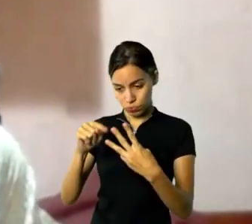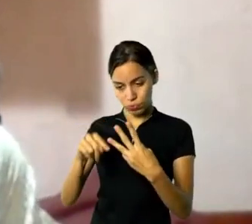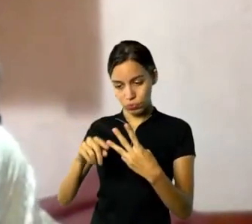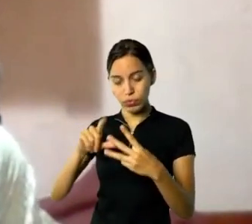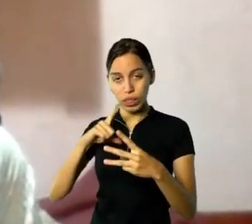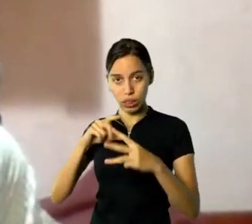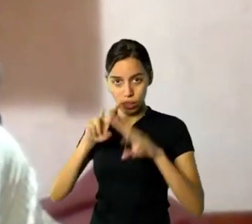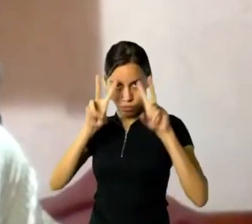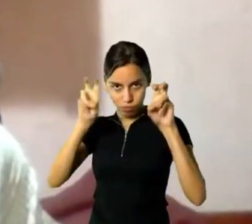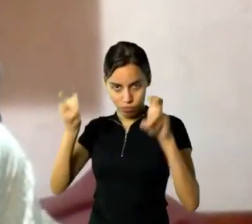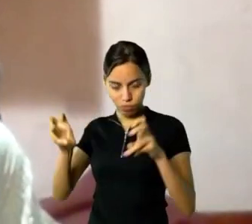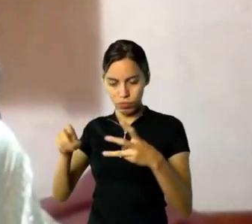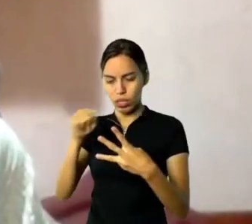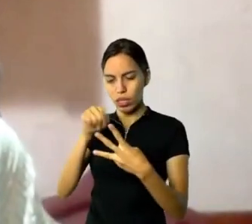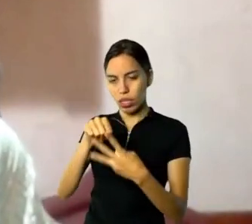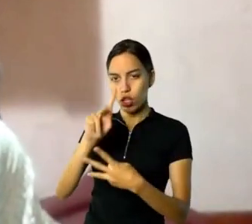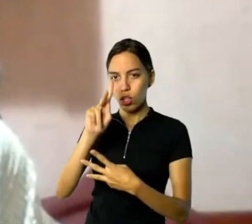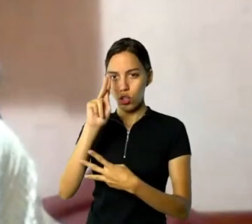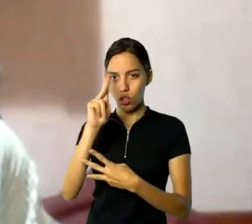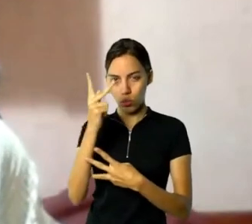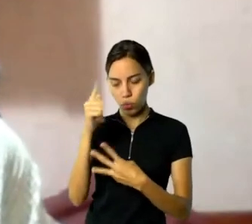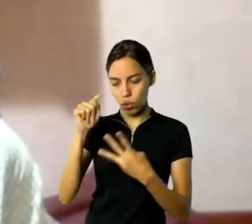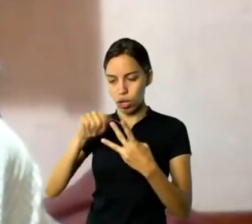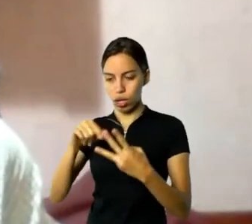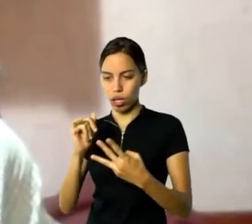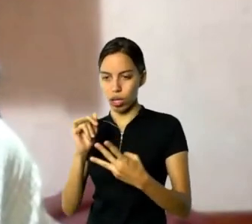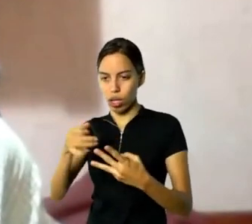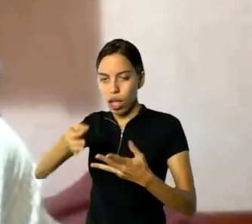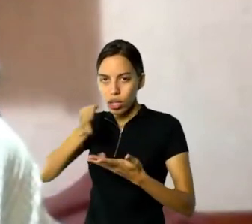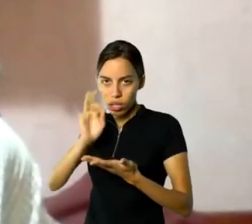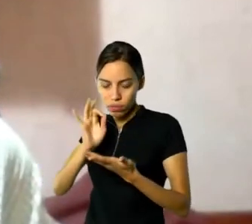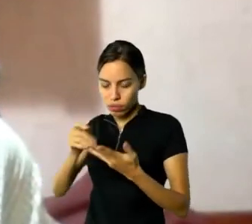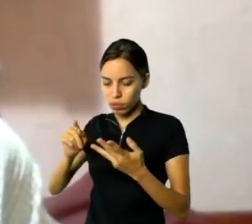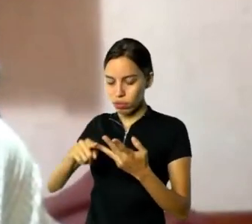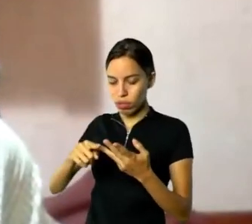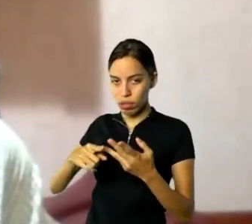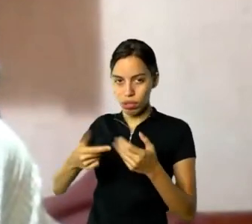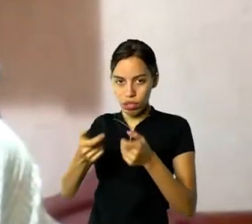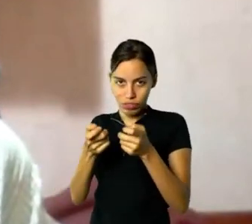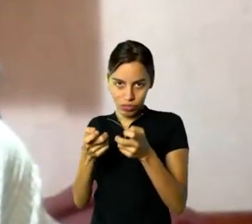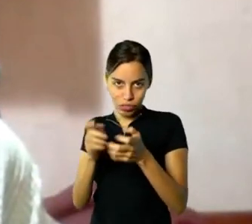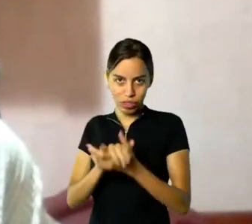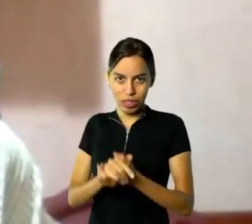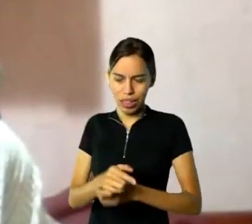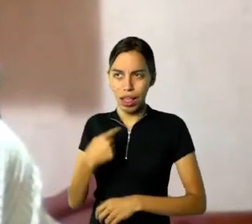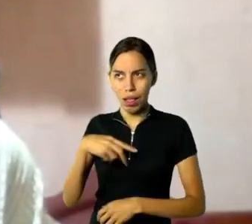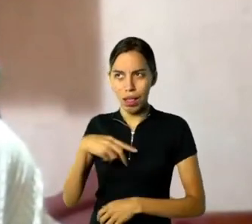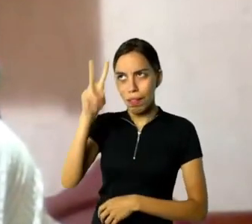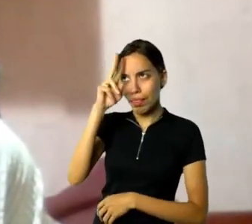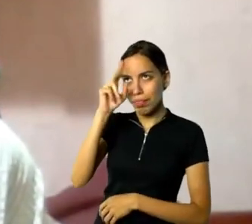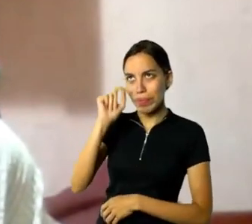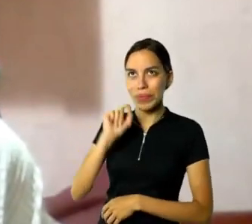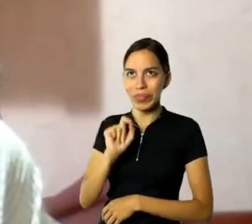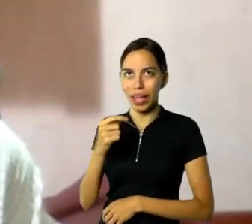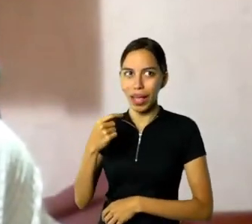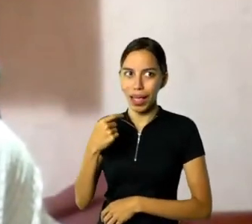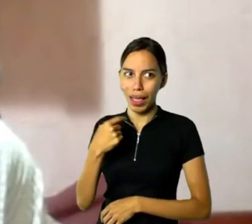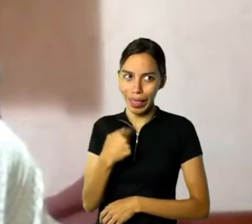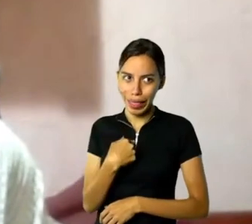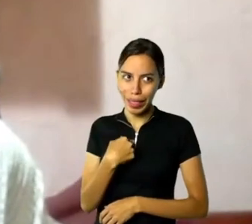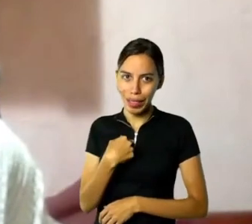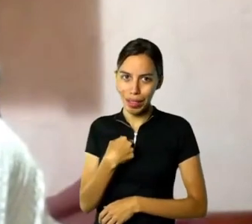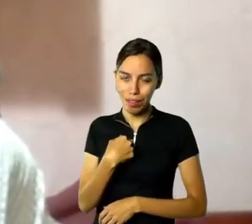escola, café e videogame. Aí eu lembrei que eu tomei três bombas. Na verdade, tomei seis repetências em